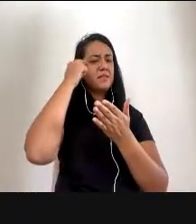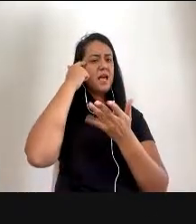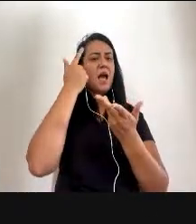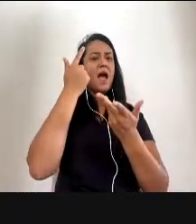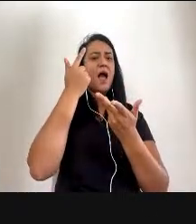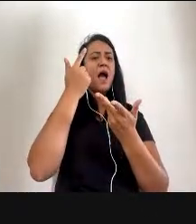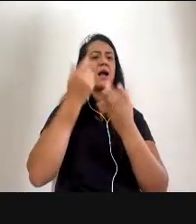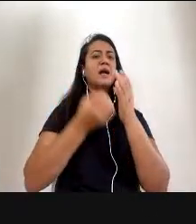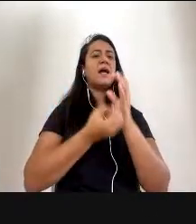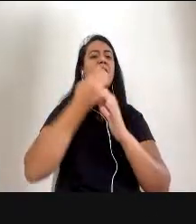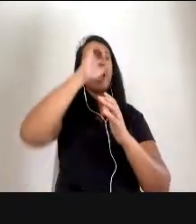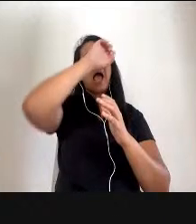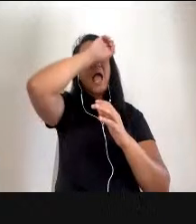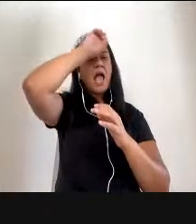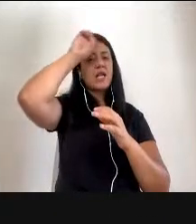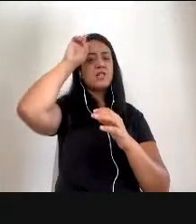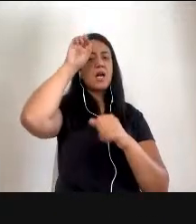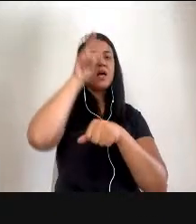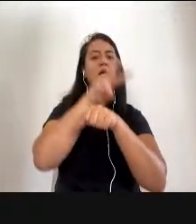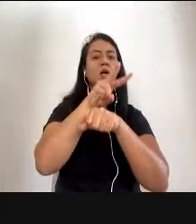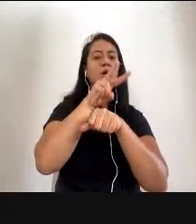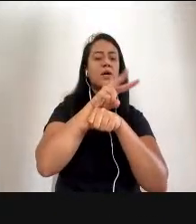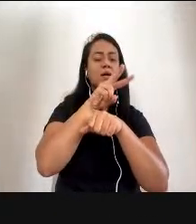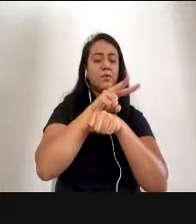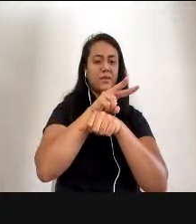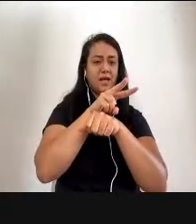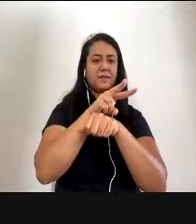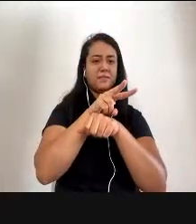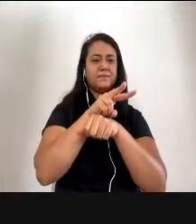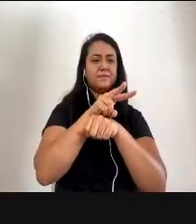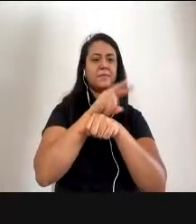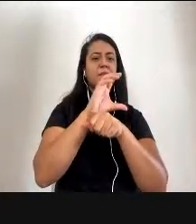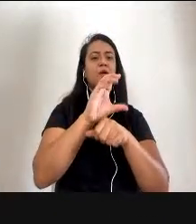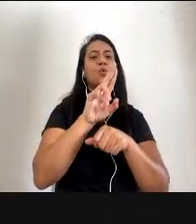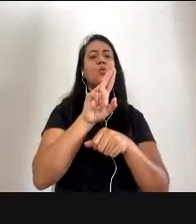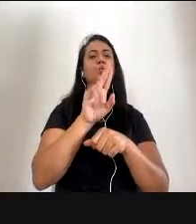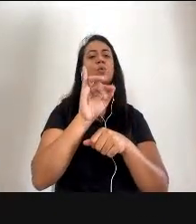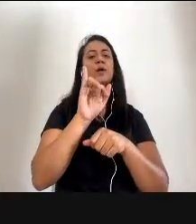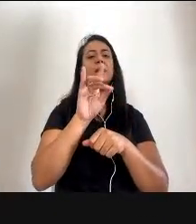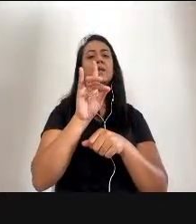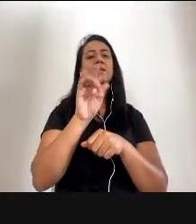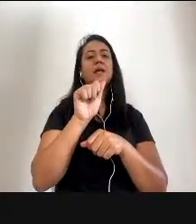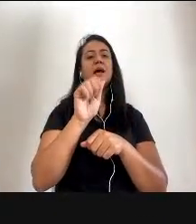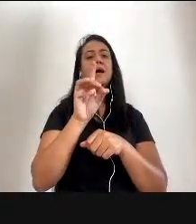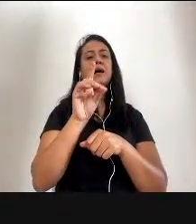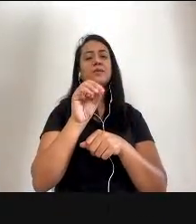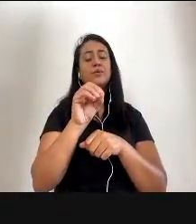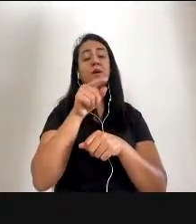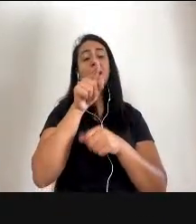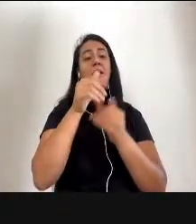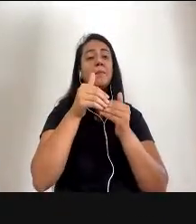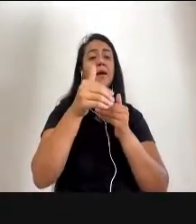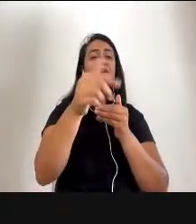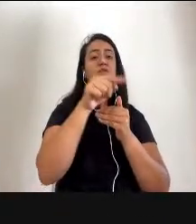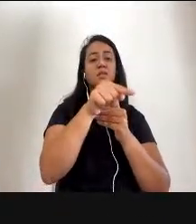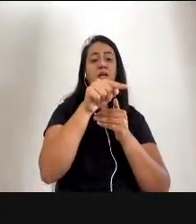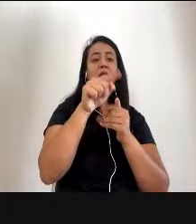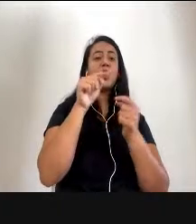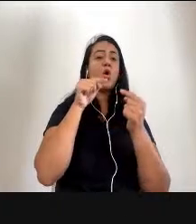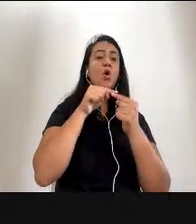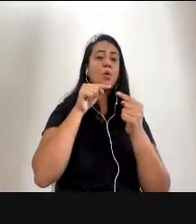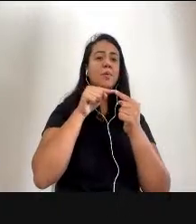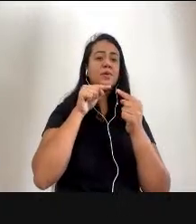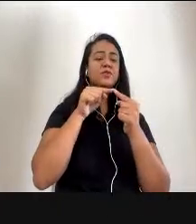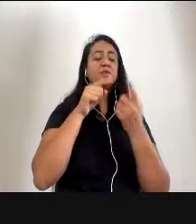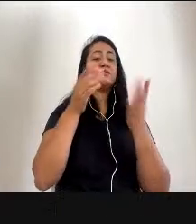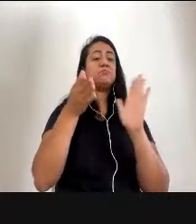cuidado na prática e, a partir daí, surge um objetivo de proporcionar um crescimento e fortalecimento